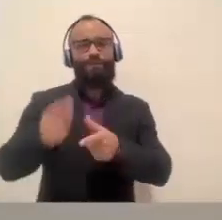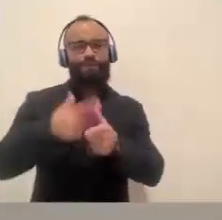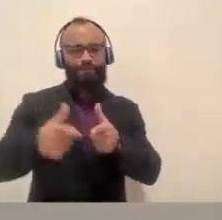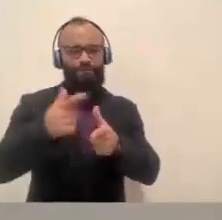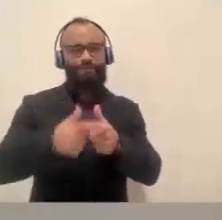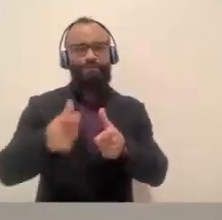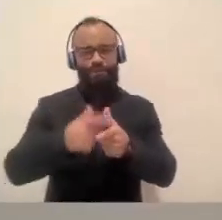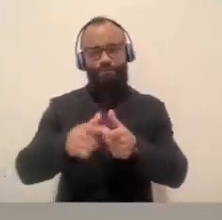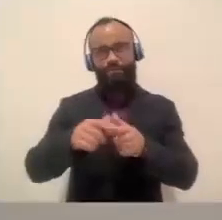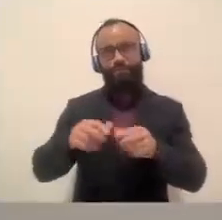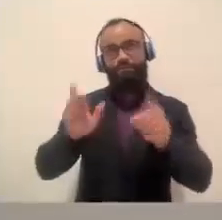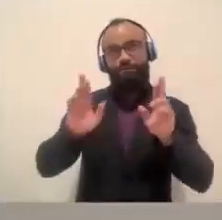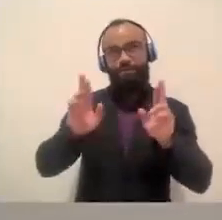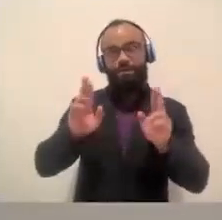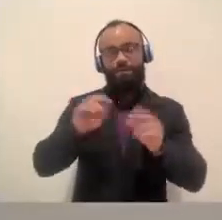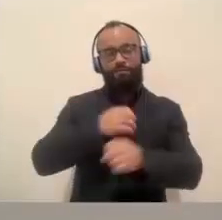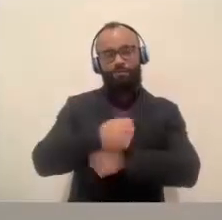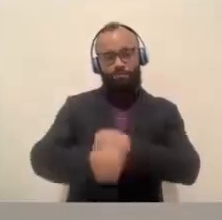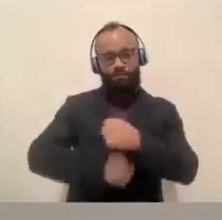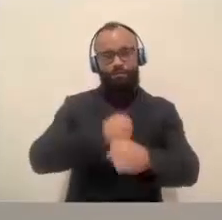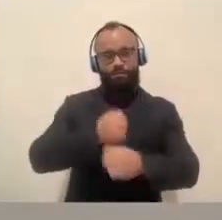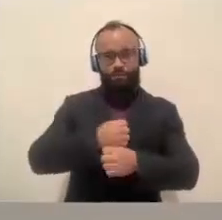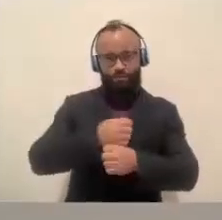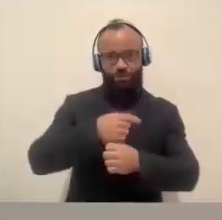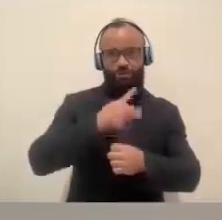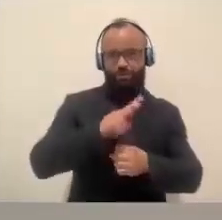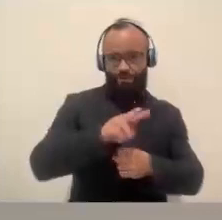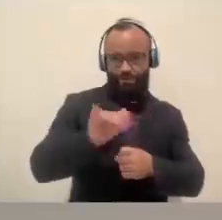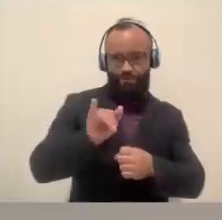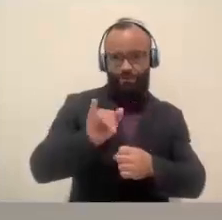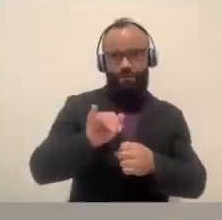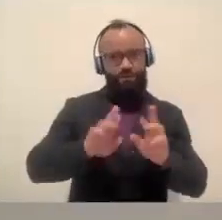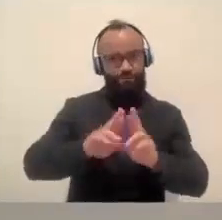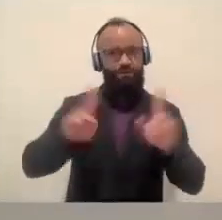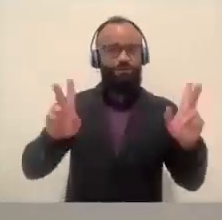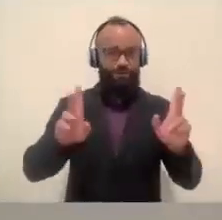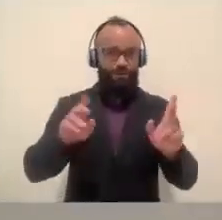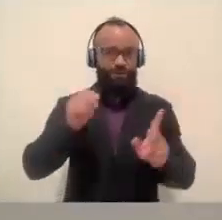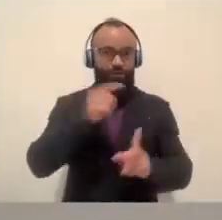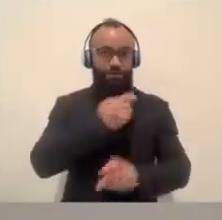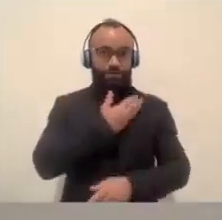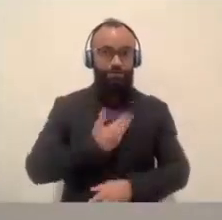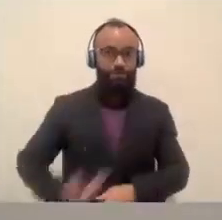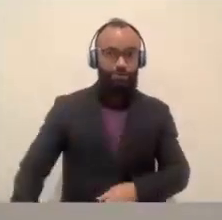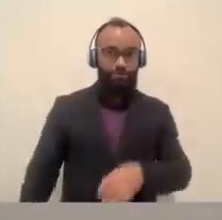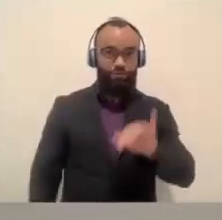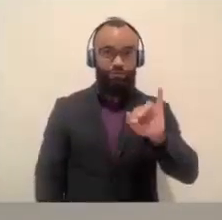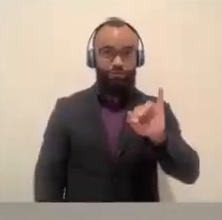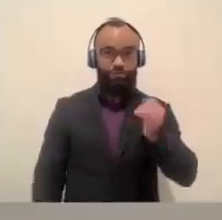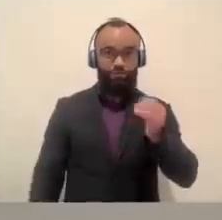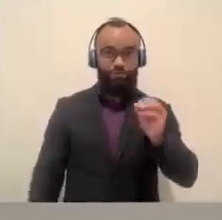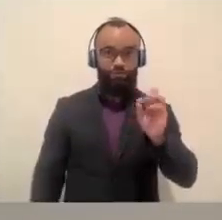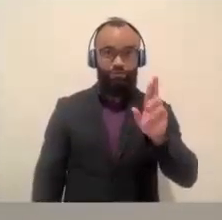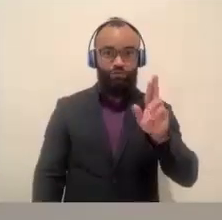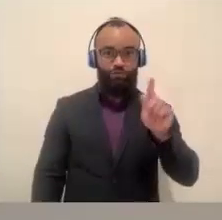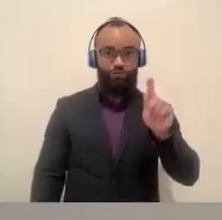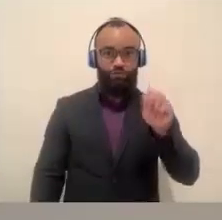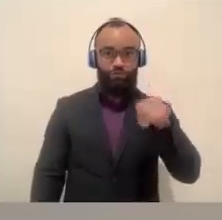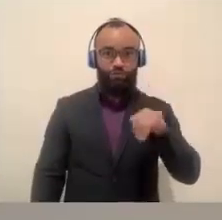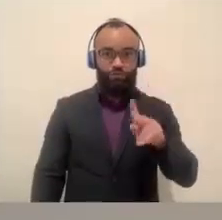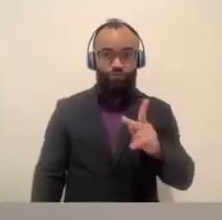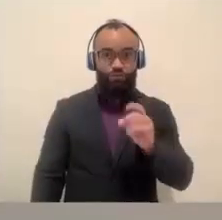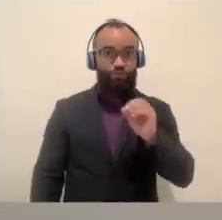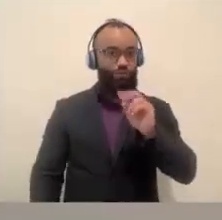próximo governo será diferente. O governador Jorginho Melo vai dar uma atenção especial à CAZAM e a esses transtornos.